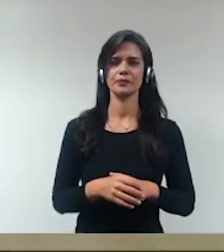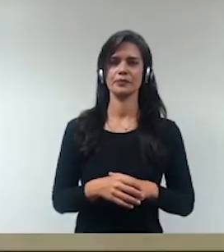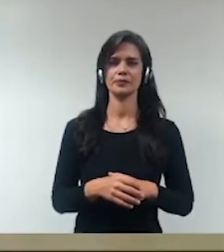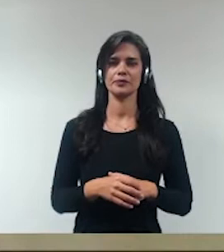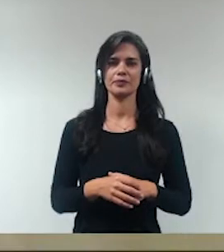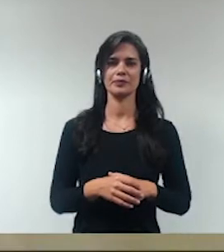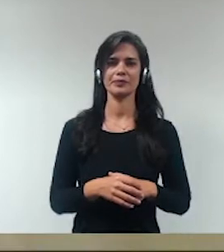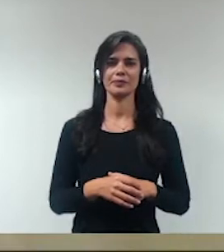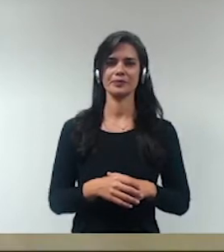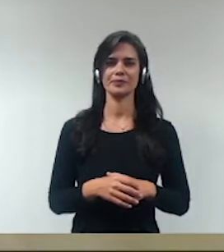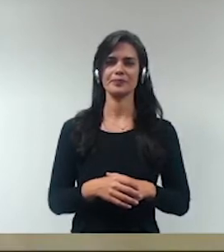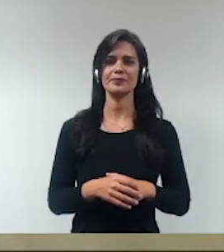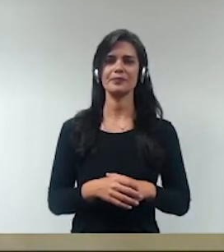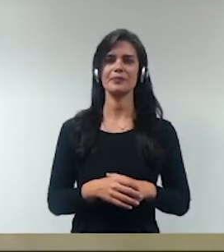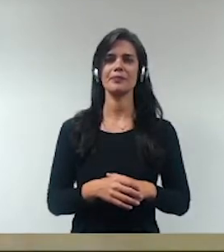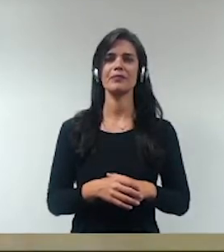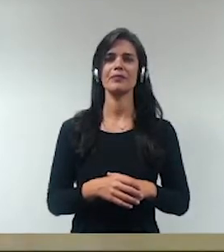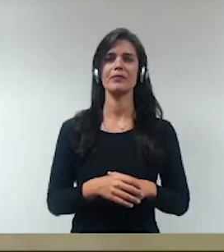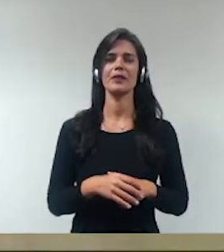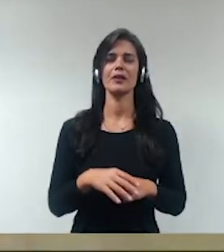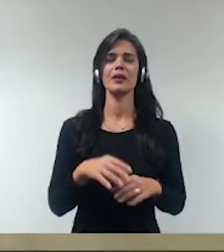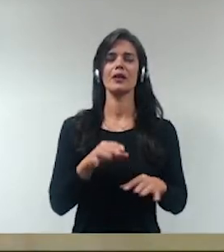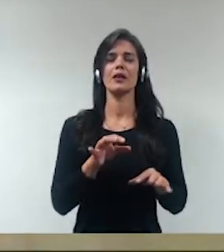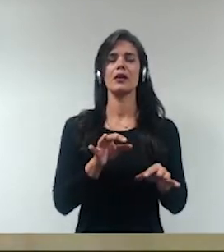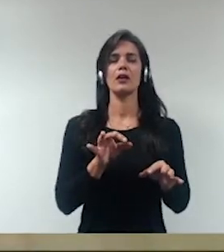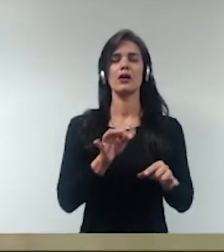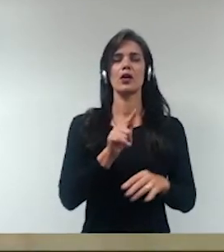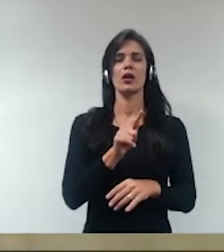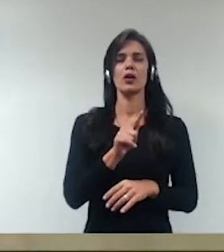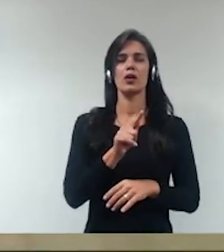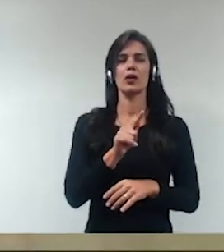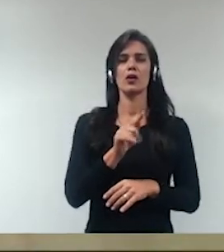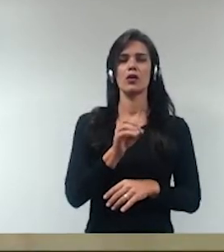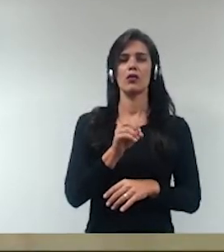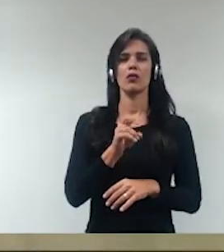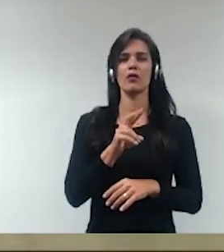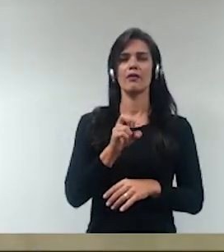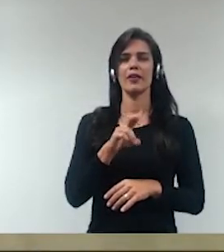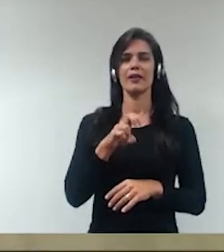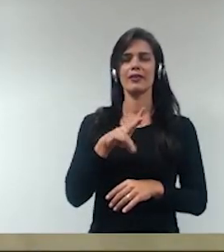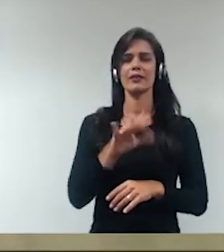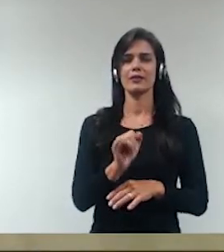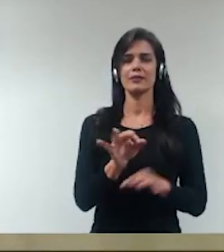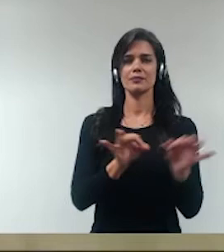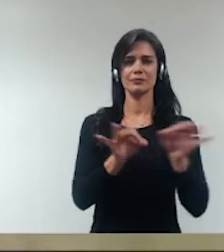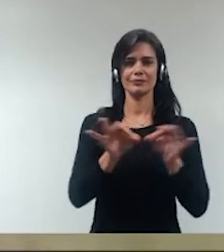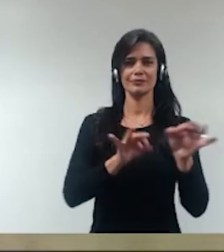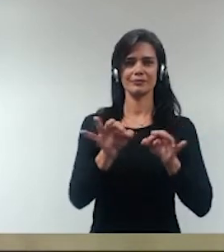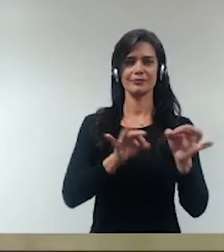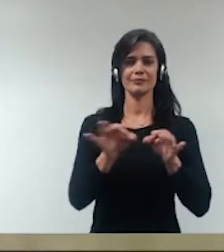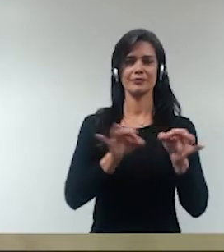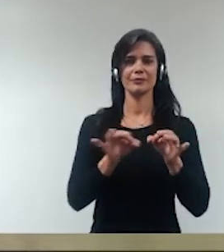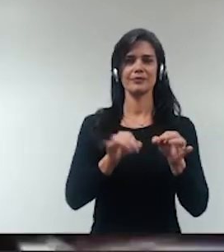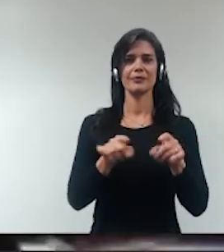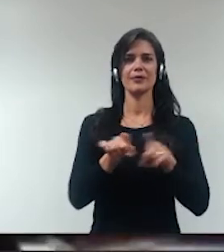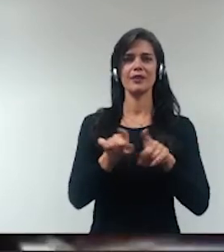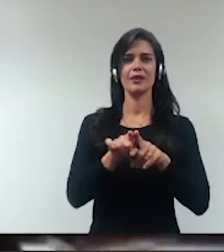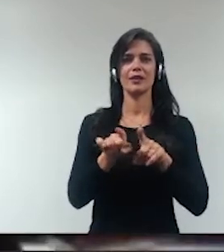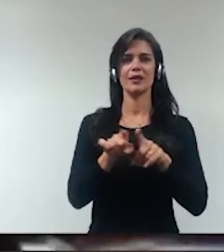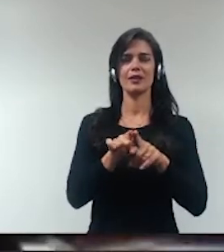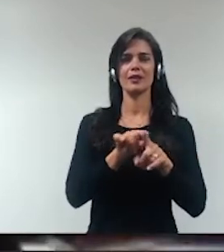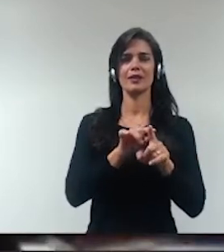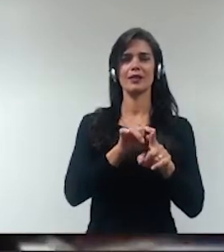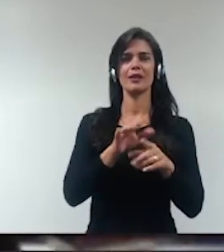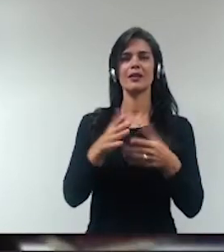governança e compliance em tempos de Covid-19, com enfoque na responsabilidade dos agentes públicos, né,